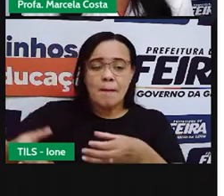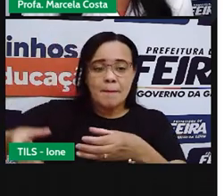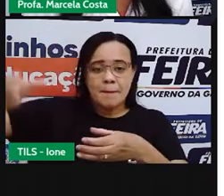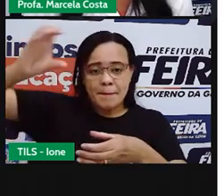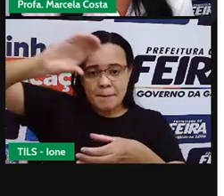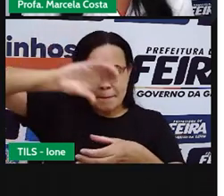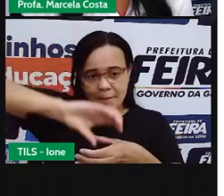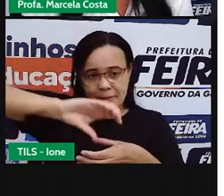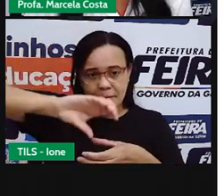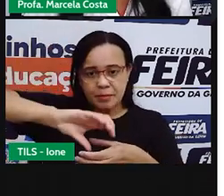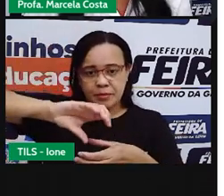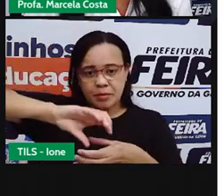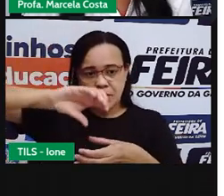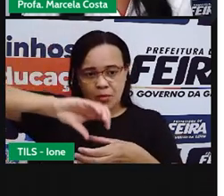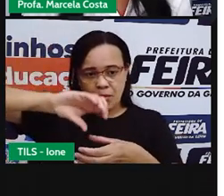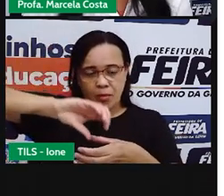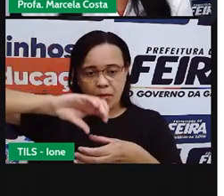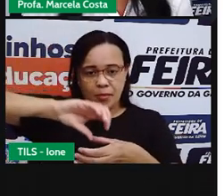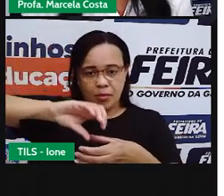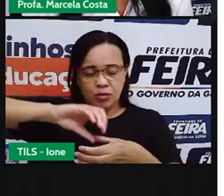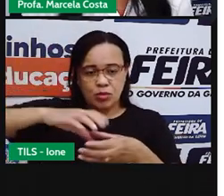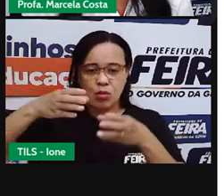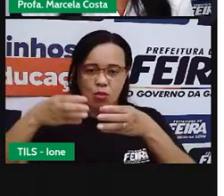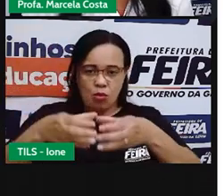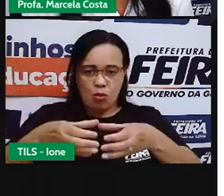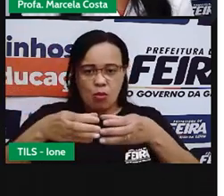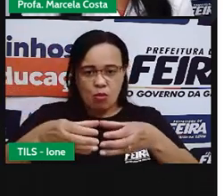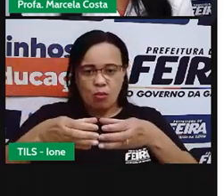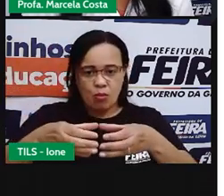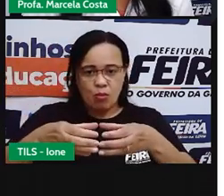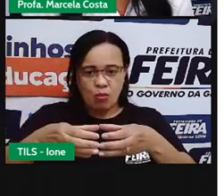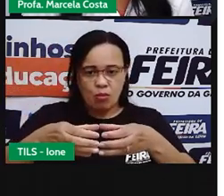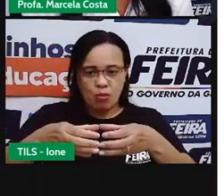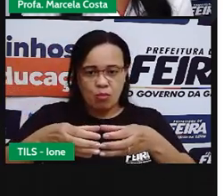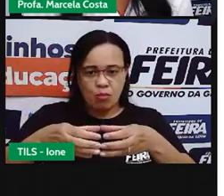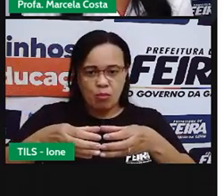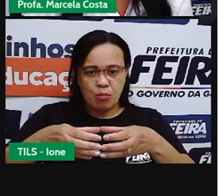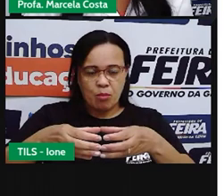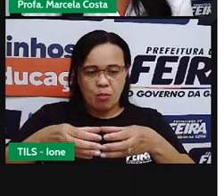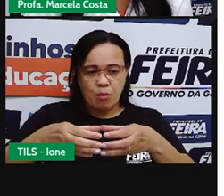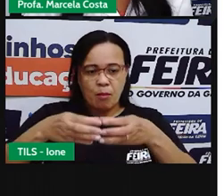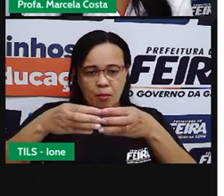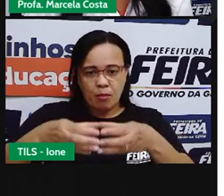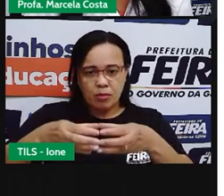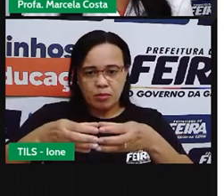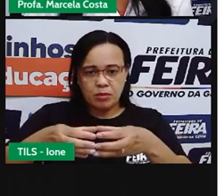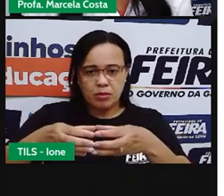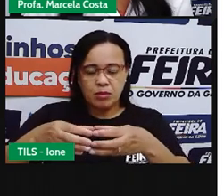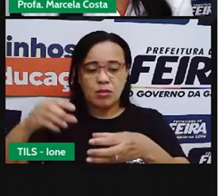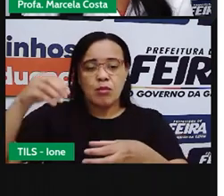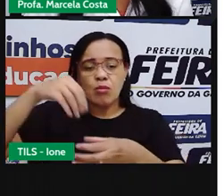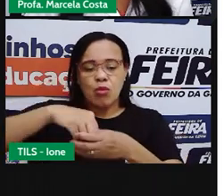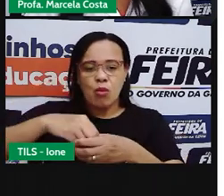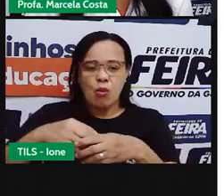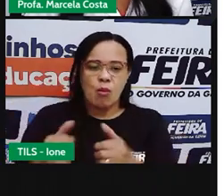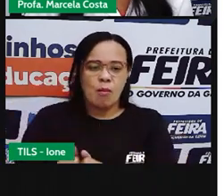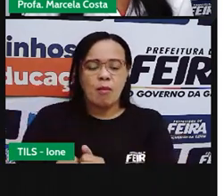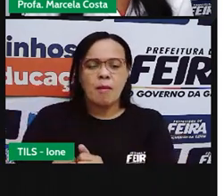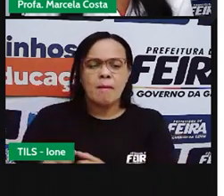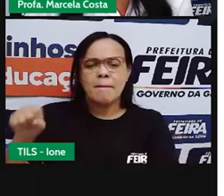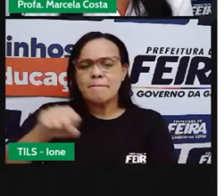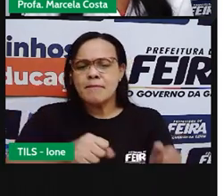E Botou O Pote